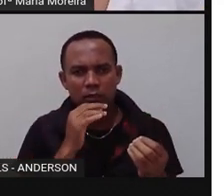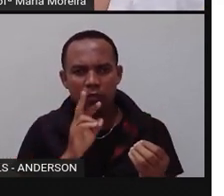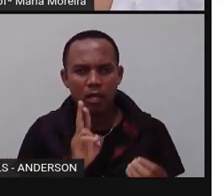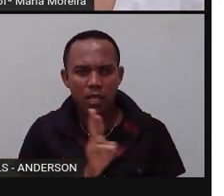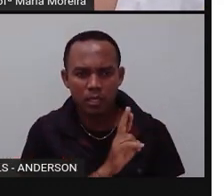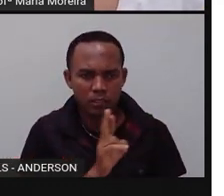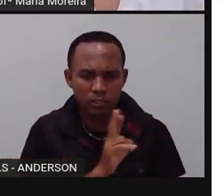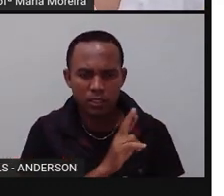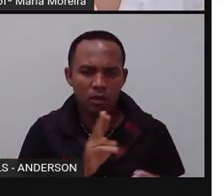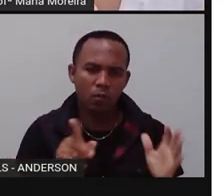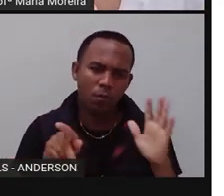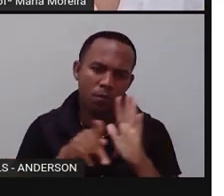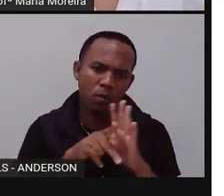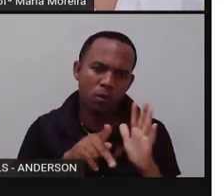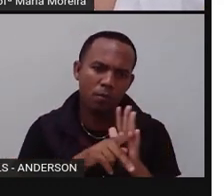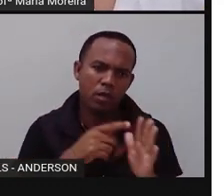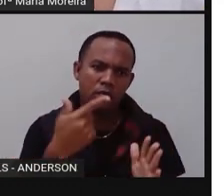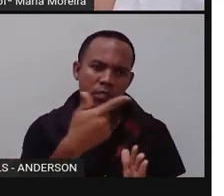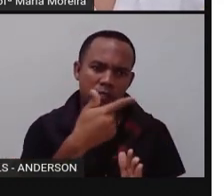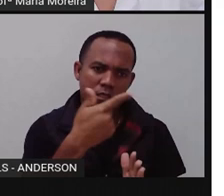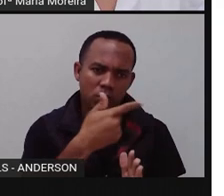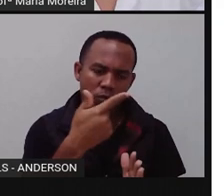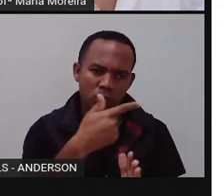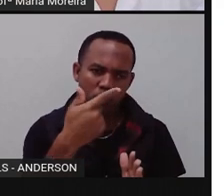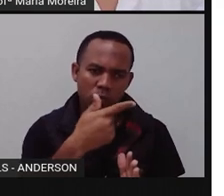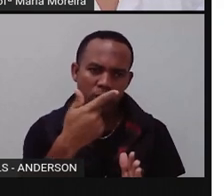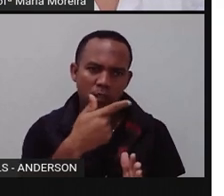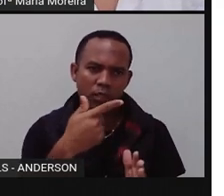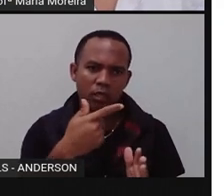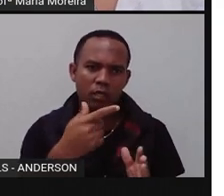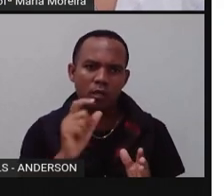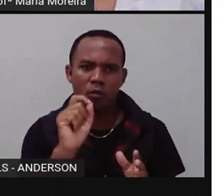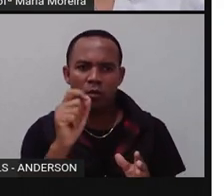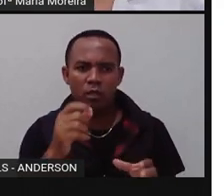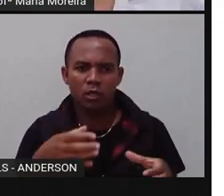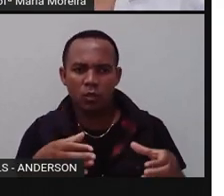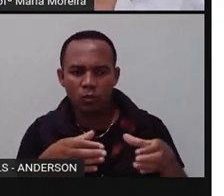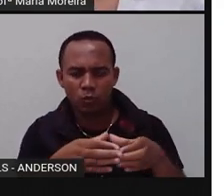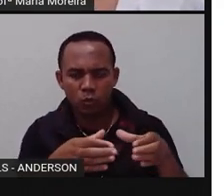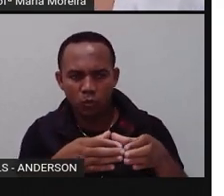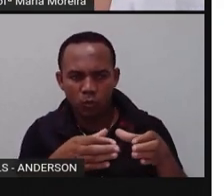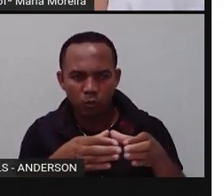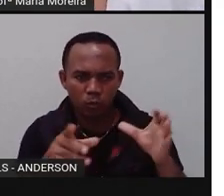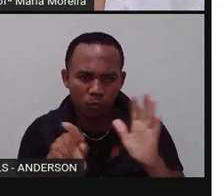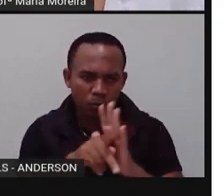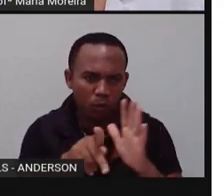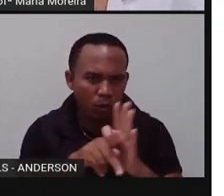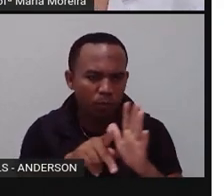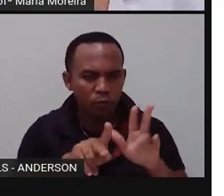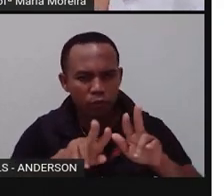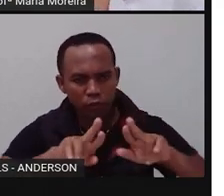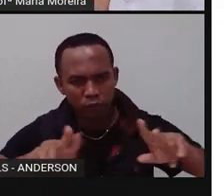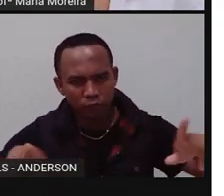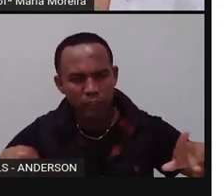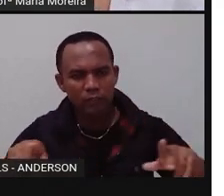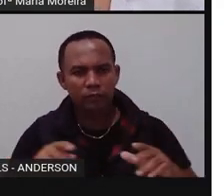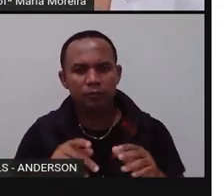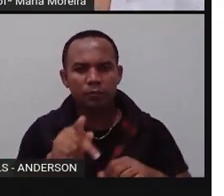quê? O islamismo. E a segunda, animista, que é formada por religiões nativas e diversas aí.